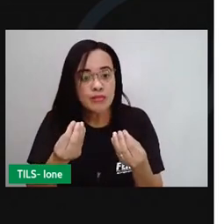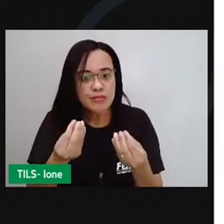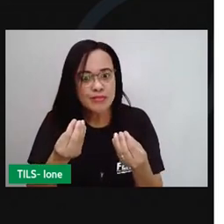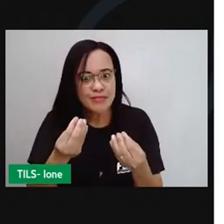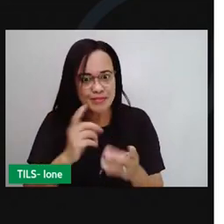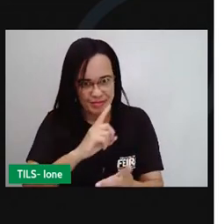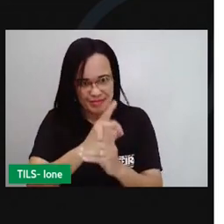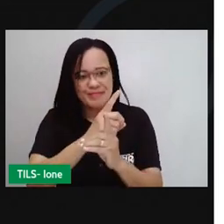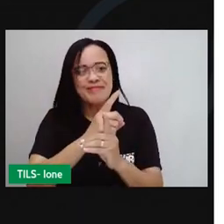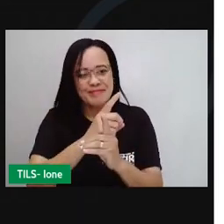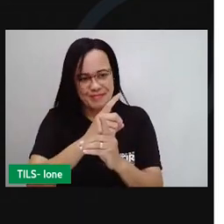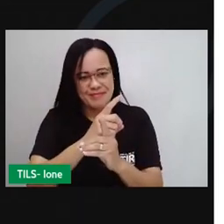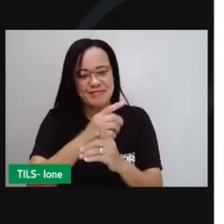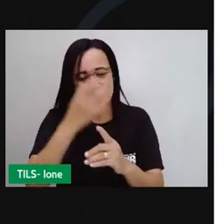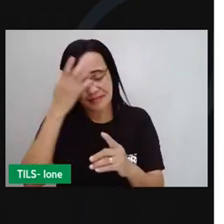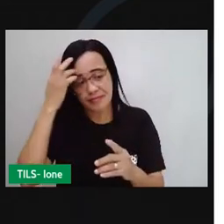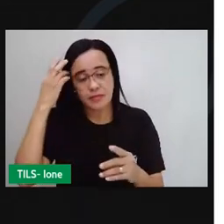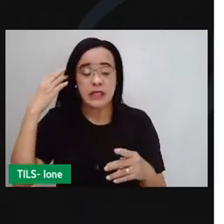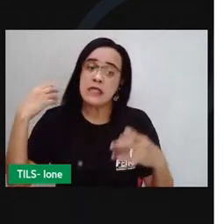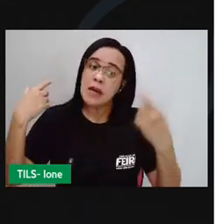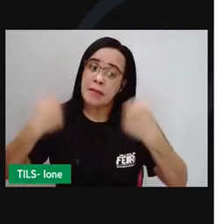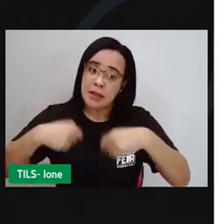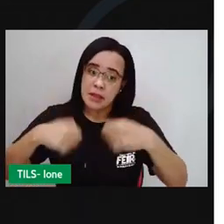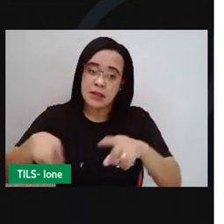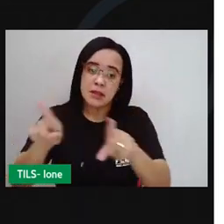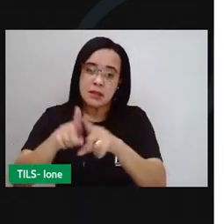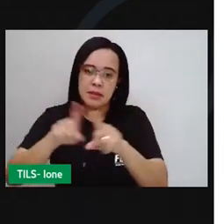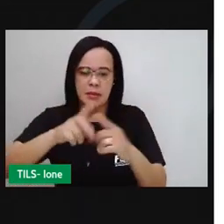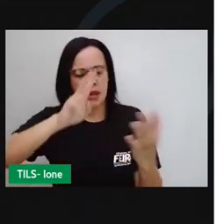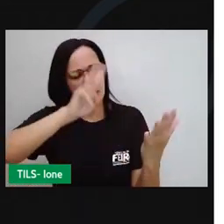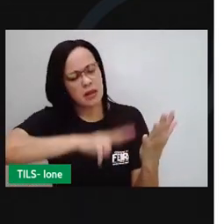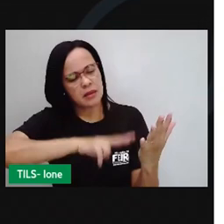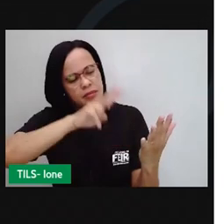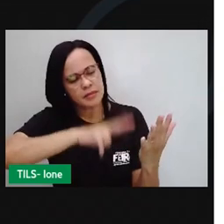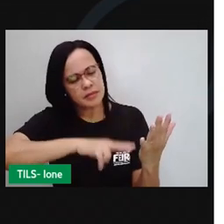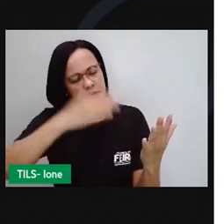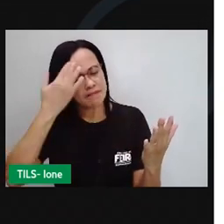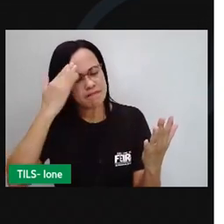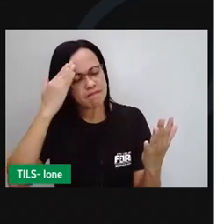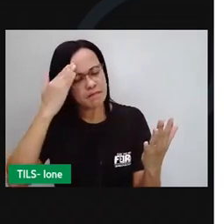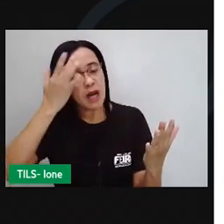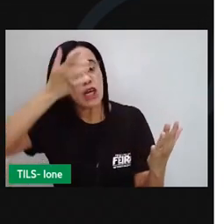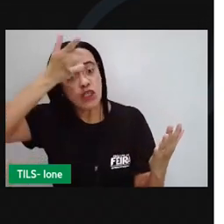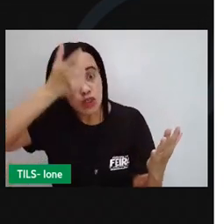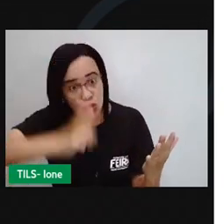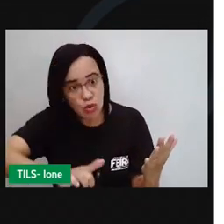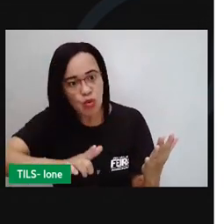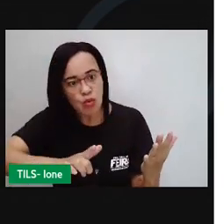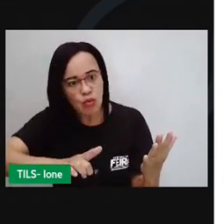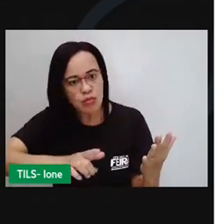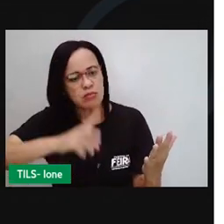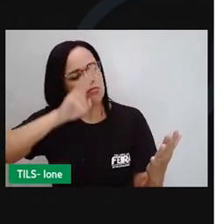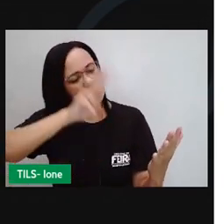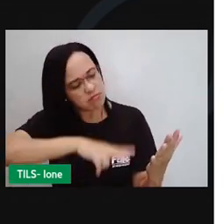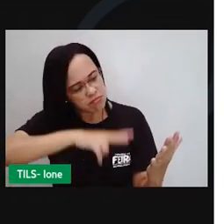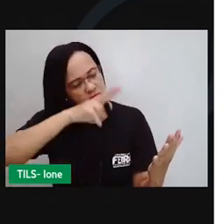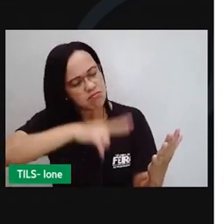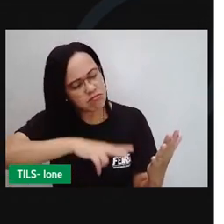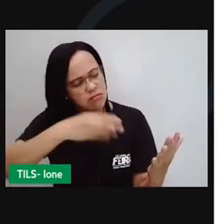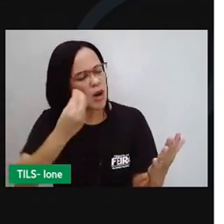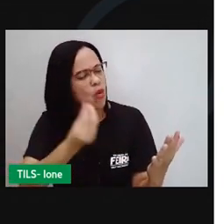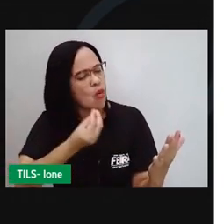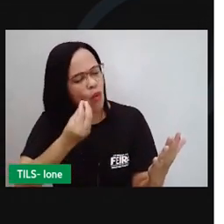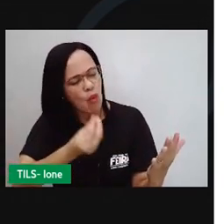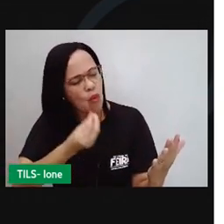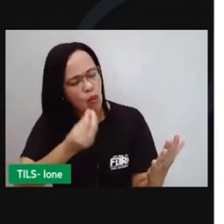Leia o problema novamente para descobrir que tipo de operação deve ser usada. Às vezes os